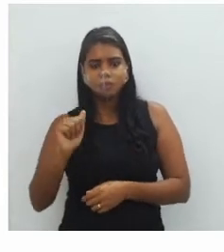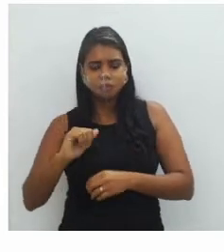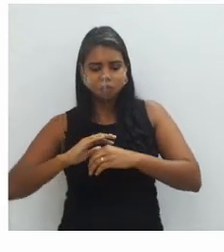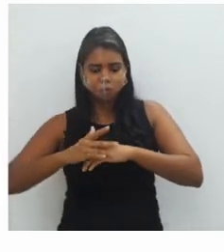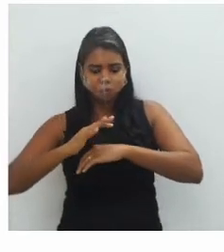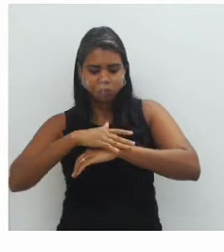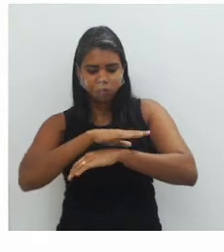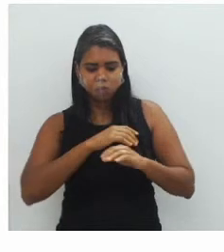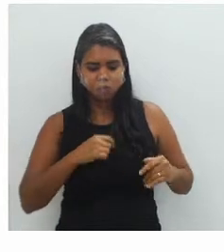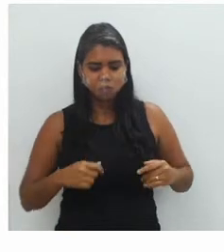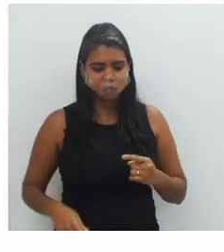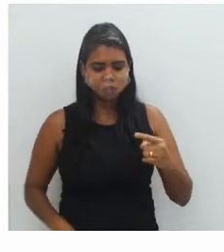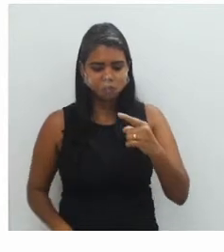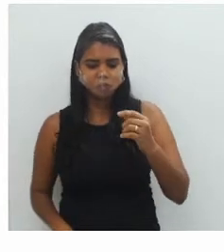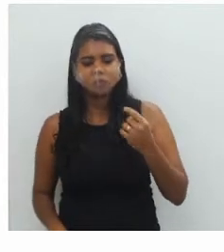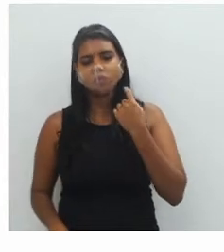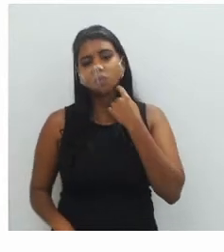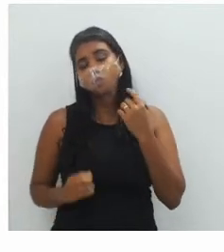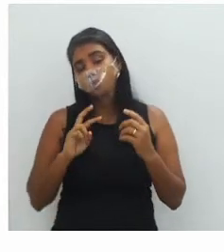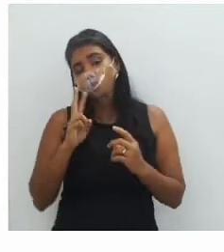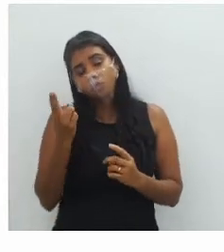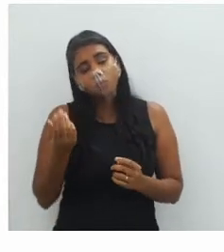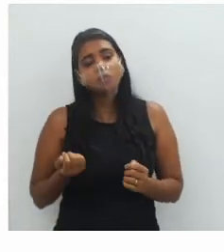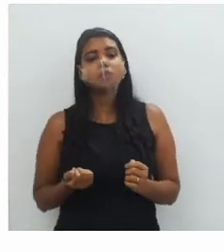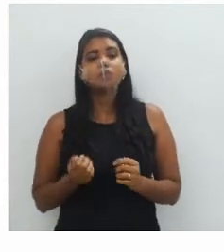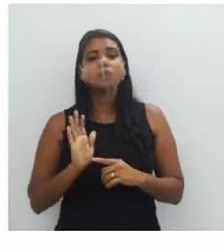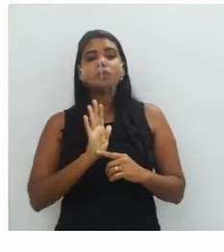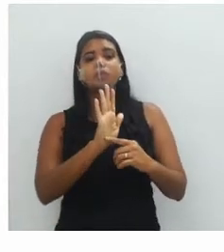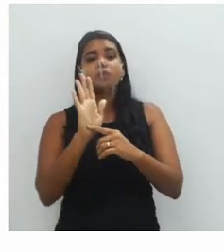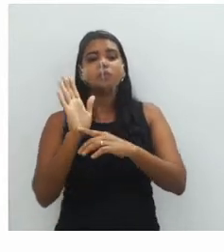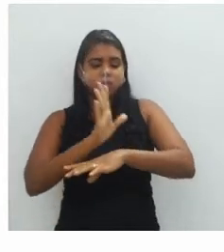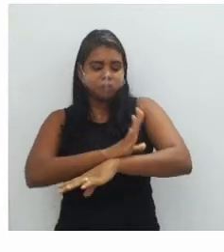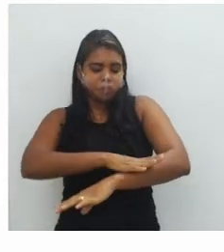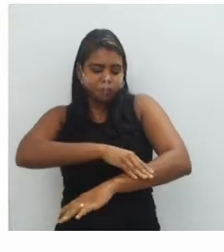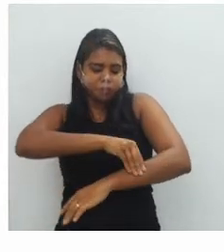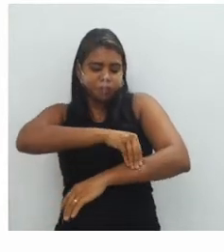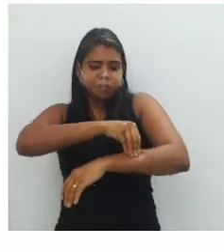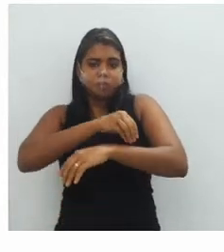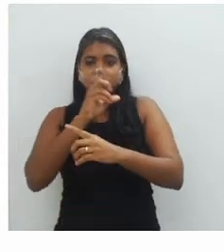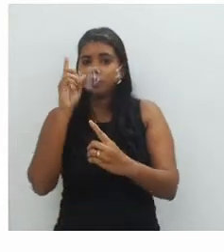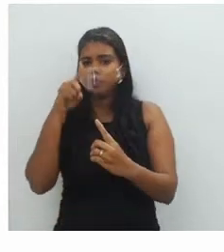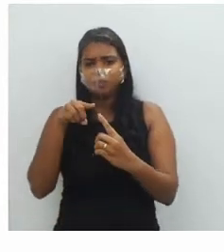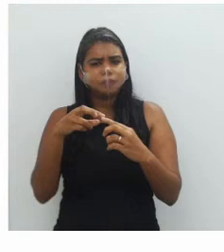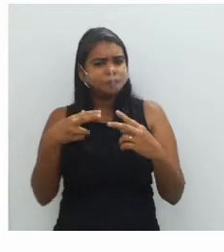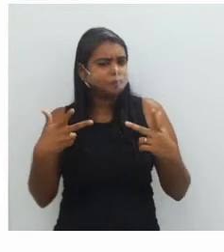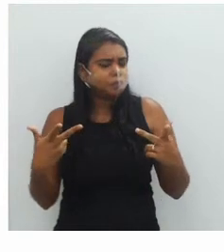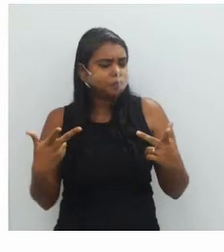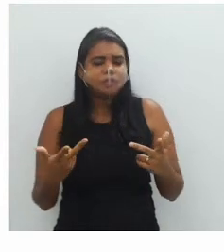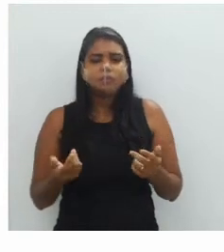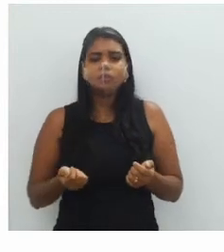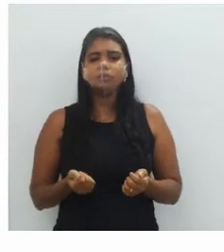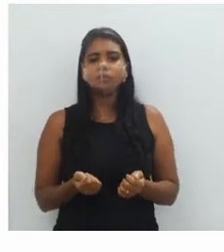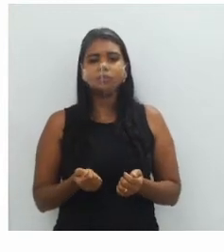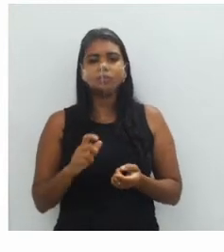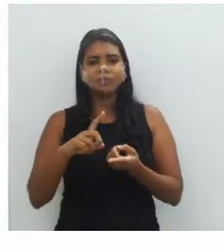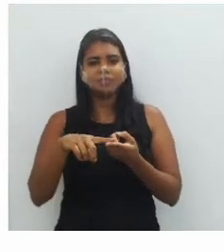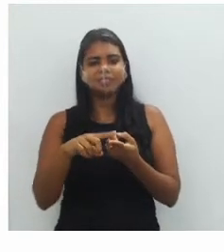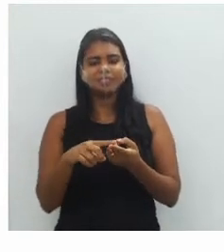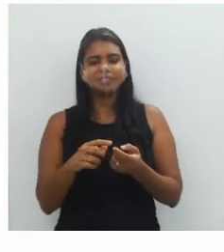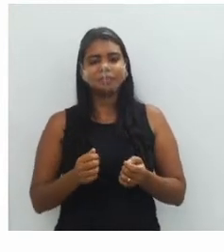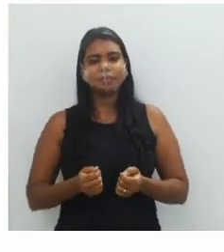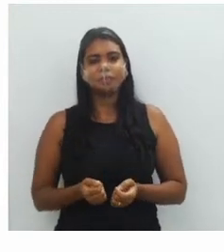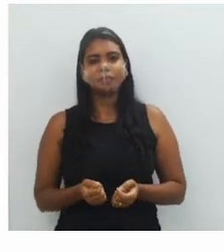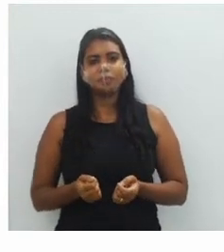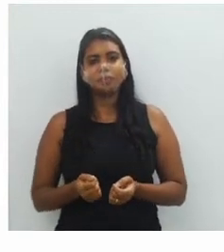como a gente costuma dizer que a textura, ela é a pele dos objetos ou das coisas, né? Então,